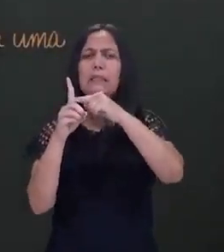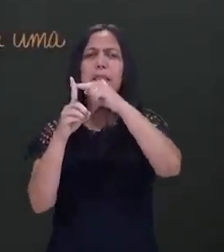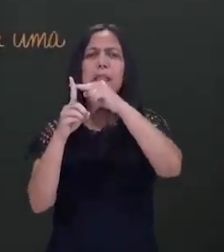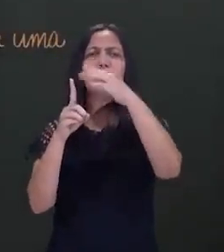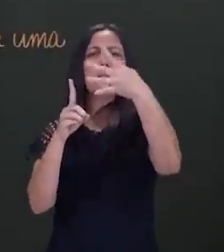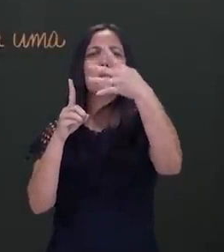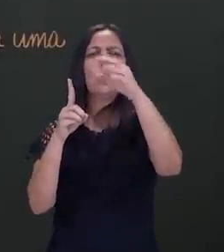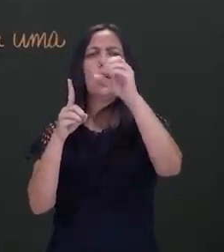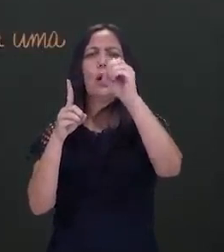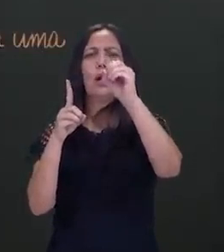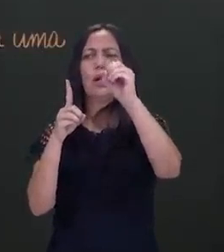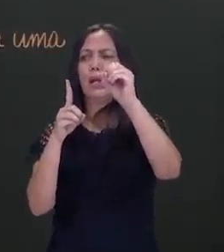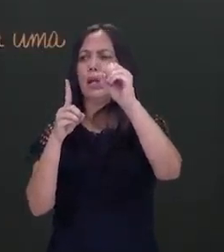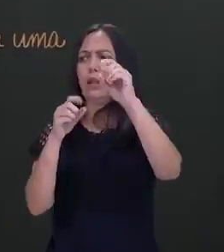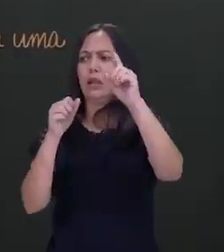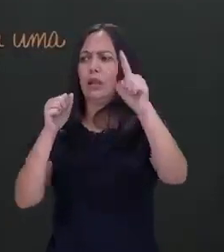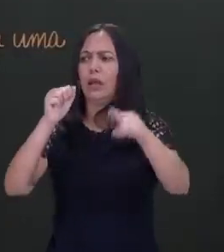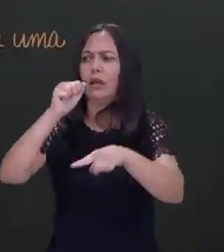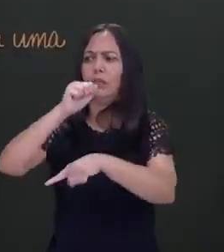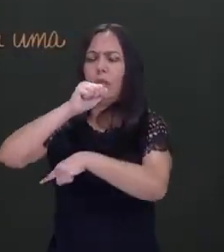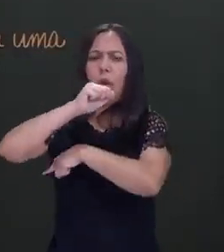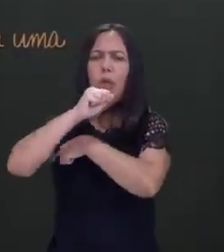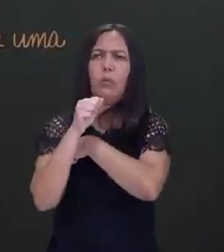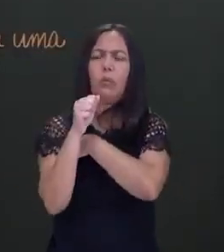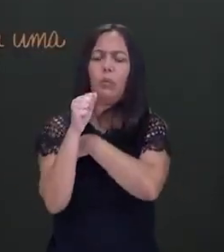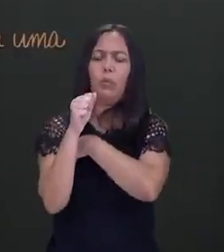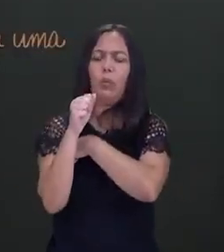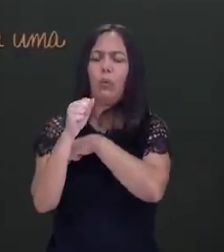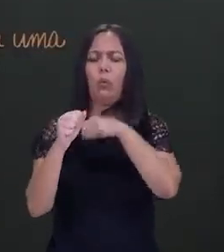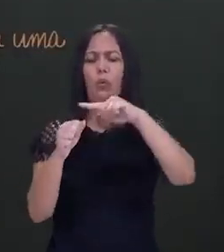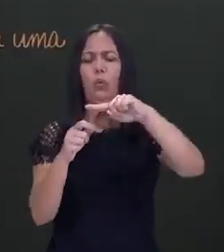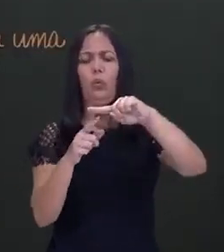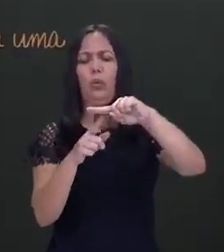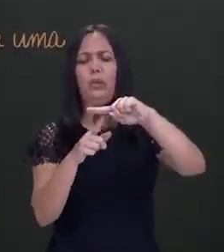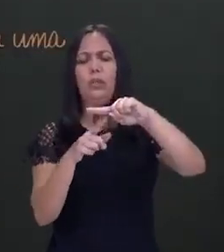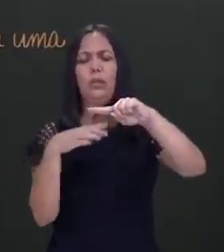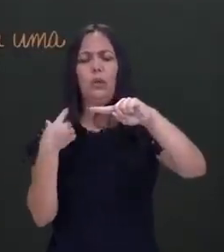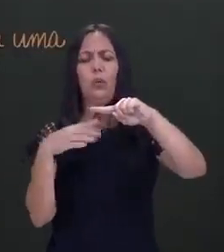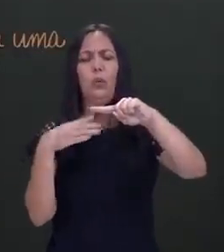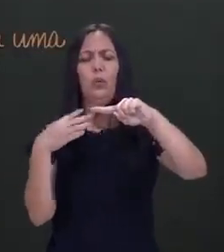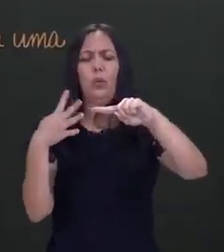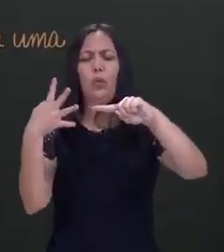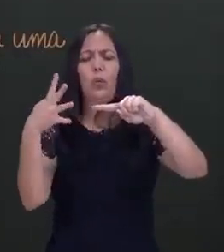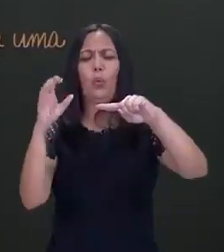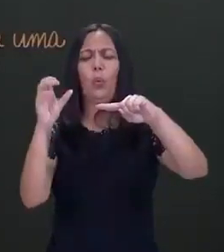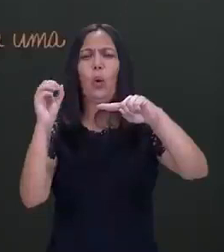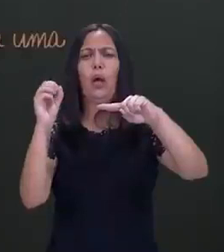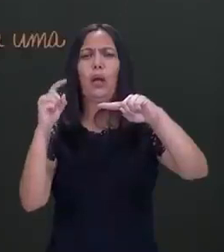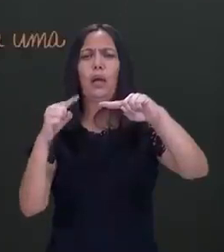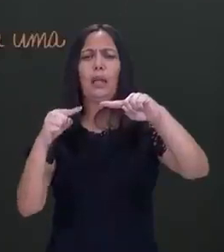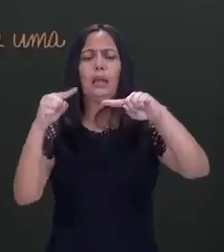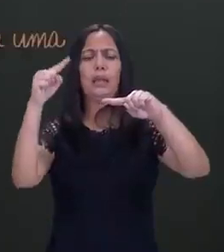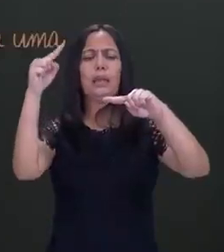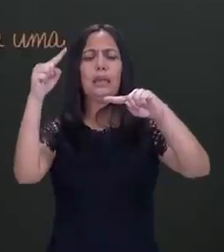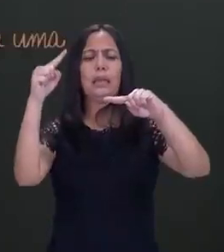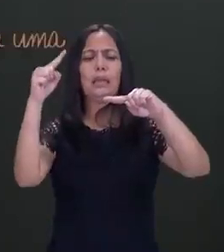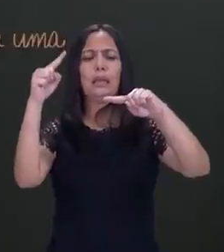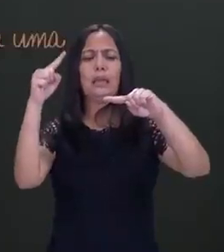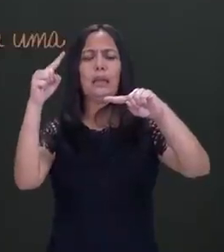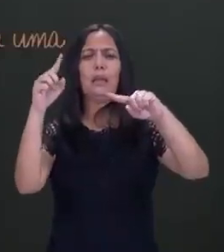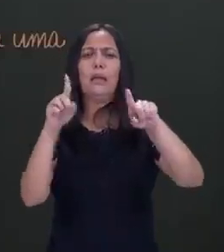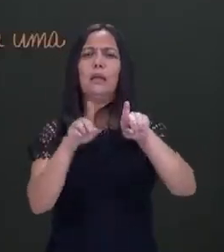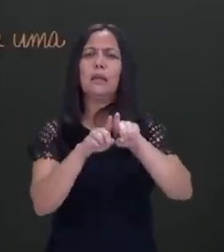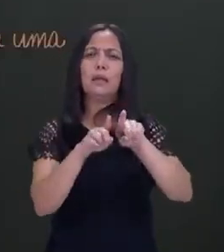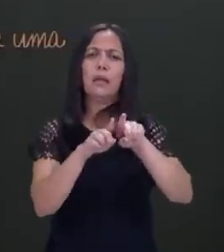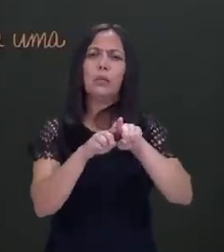Eu posso verificar com esse aqui, né? Colocou lá. Verificou. Eita, apitou. 40 graus. Mas eu também